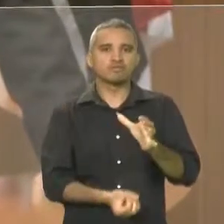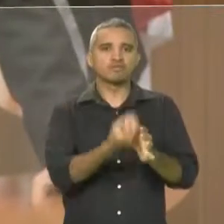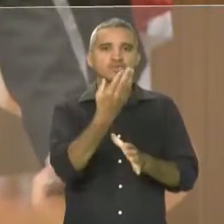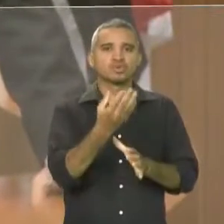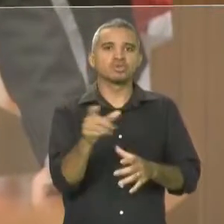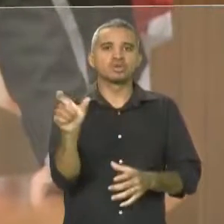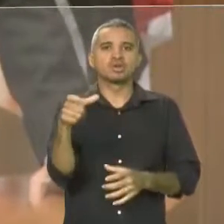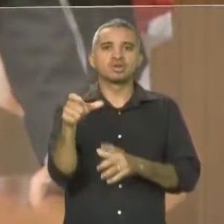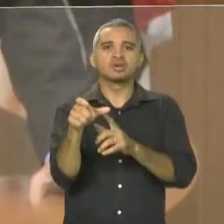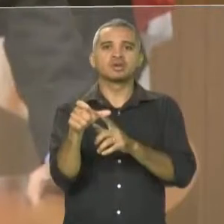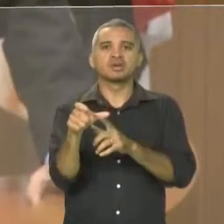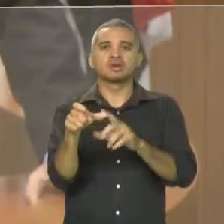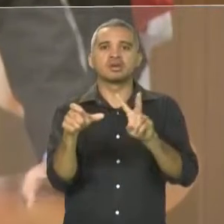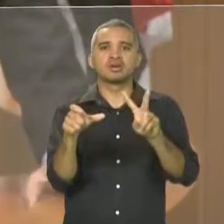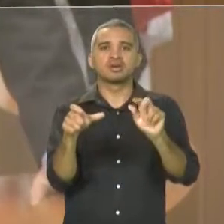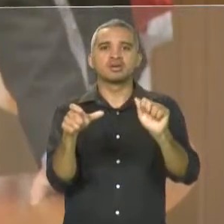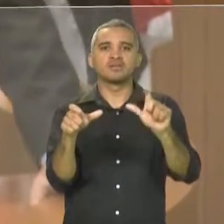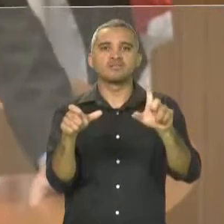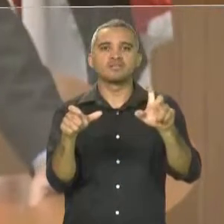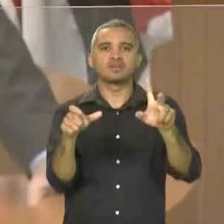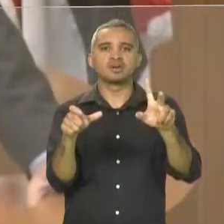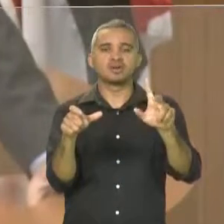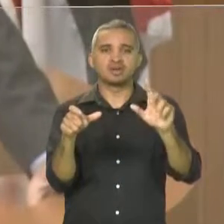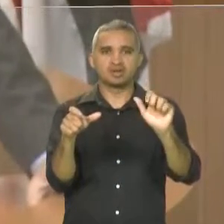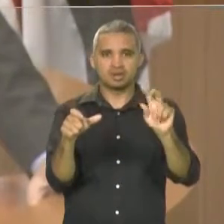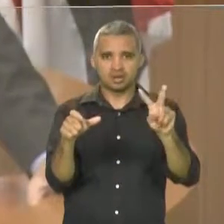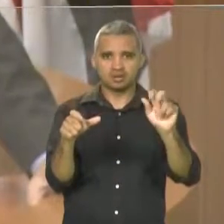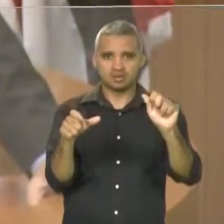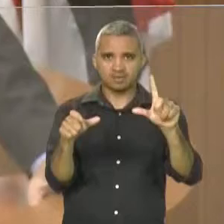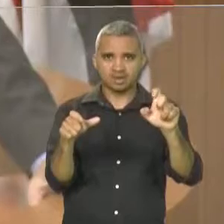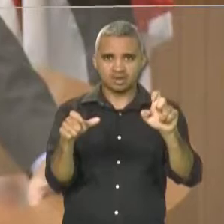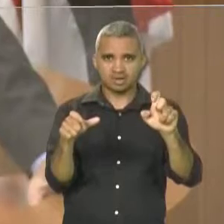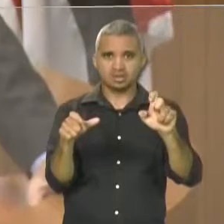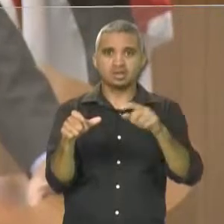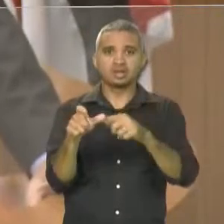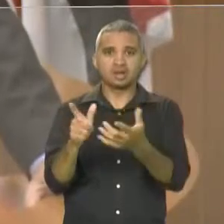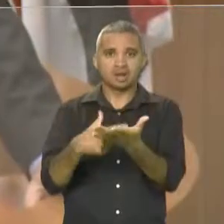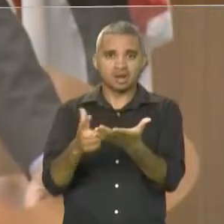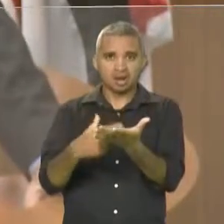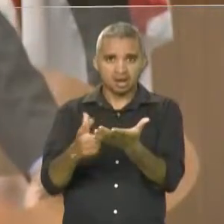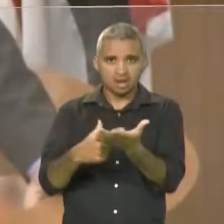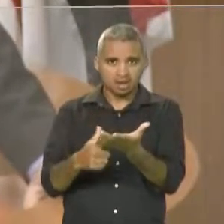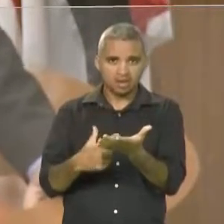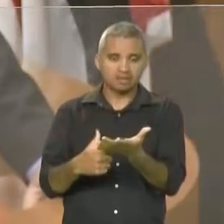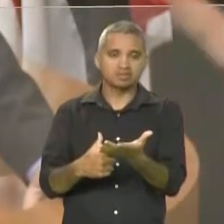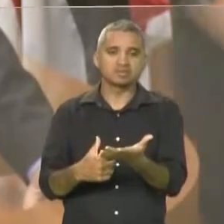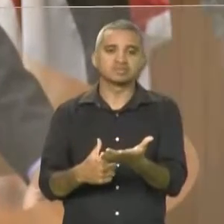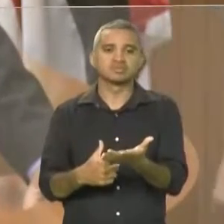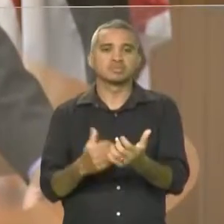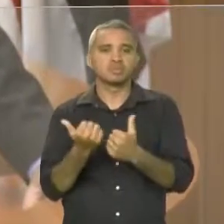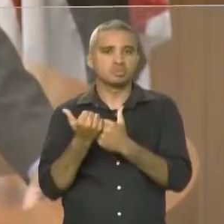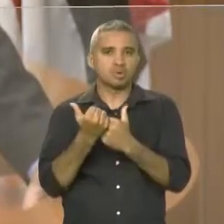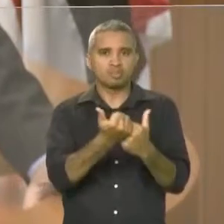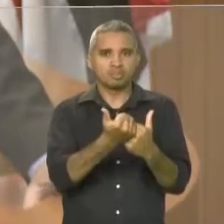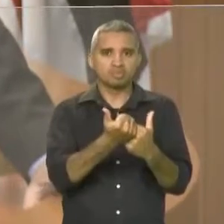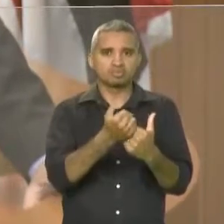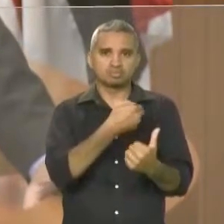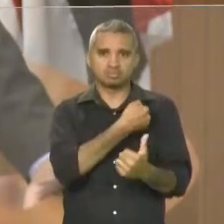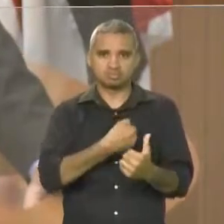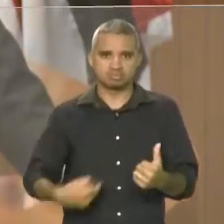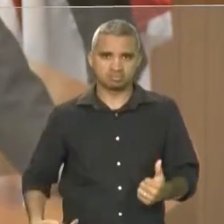no Salimpe, com apoio total do governador Flavidino. Desde o começo do nosso mandato,